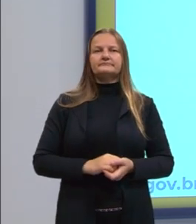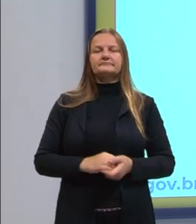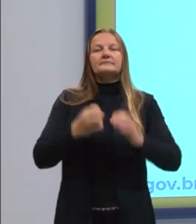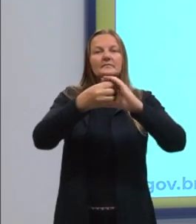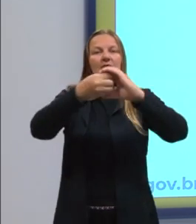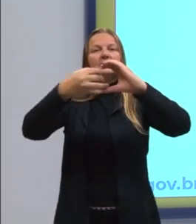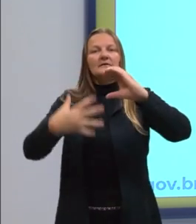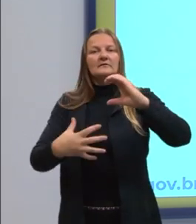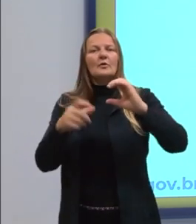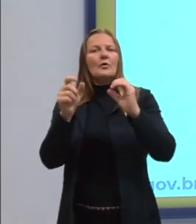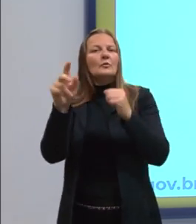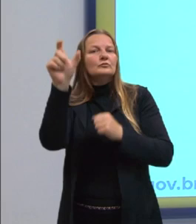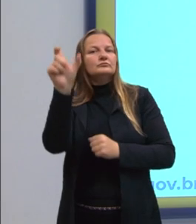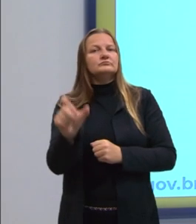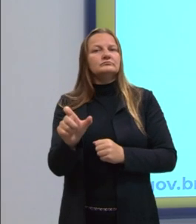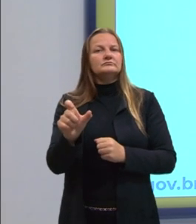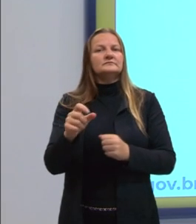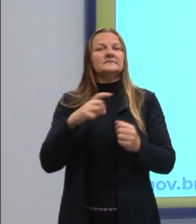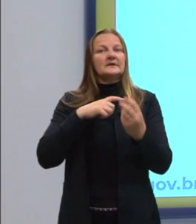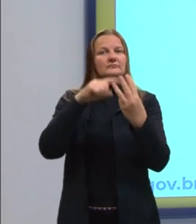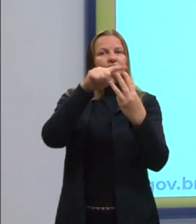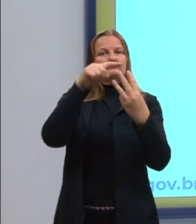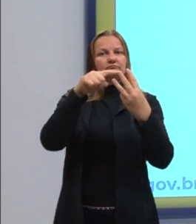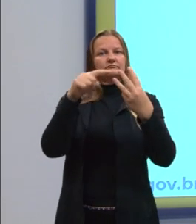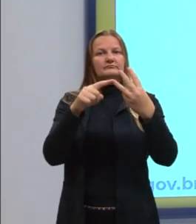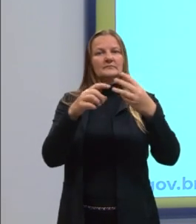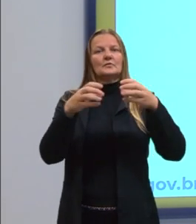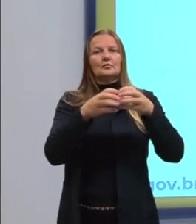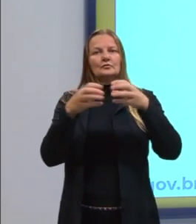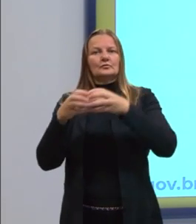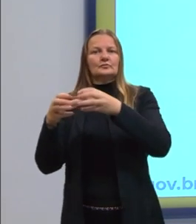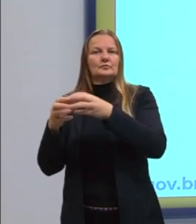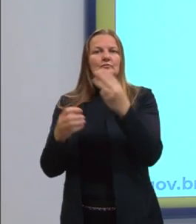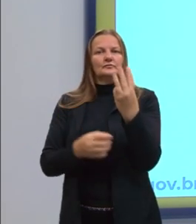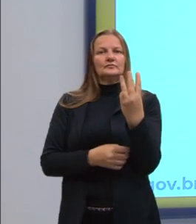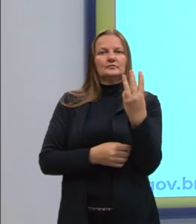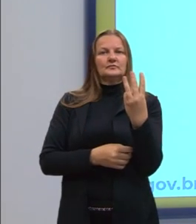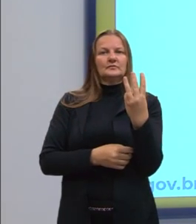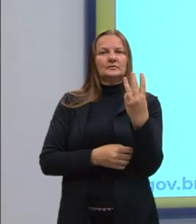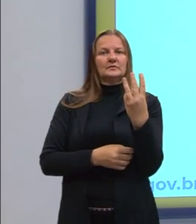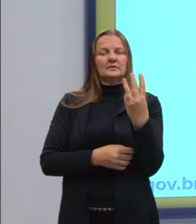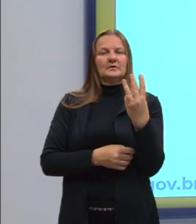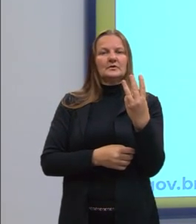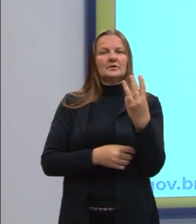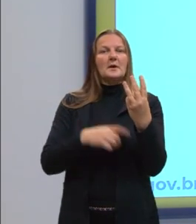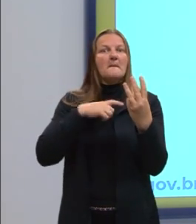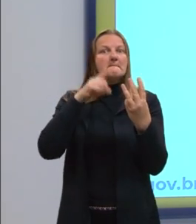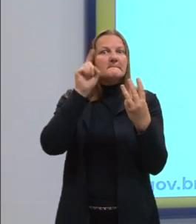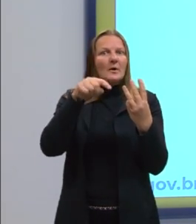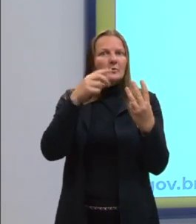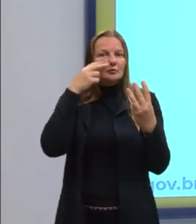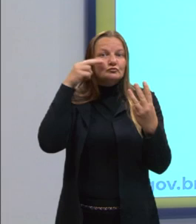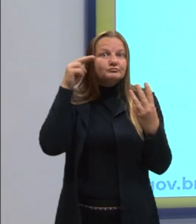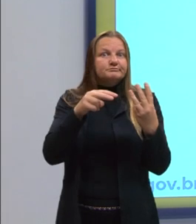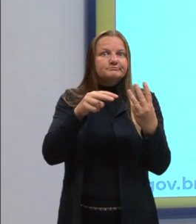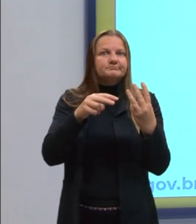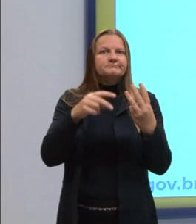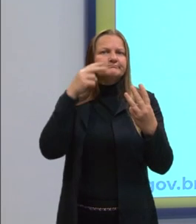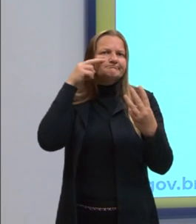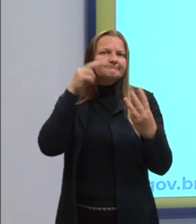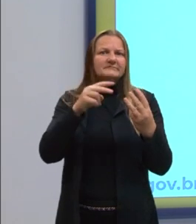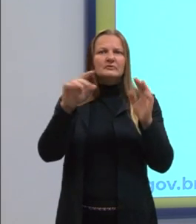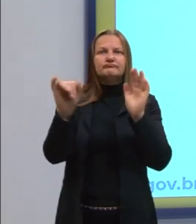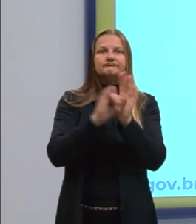Classificação de sujeito. Tem três grandes grupos. O que a gente pode chamar de sujeito determinado, que é aquele que a gente pode